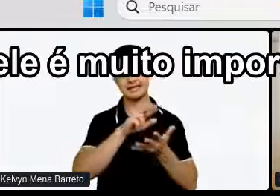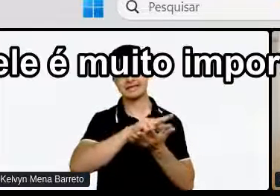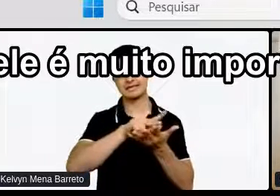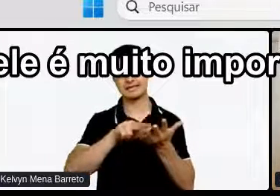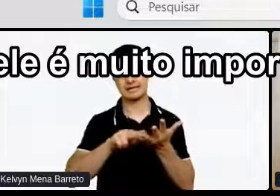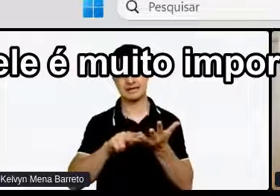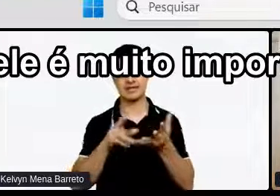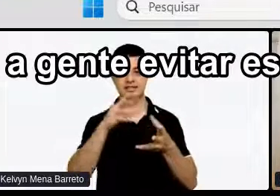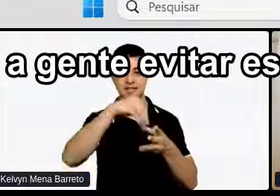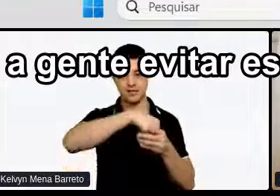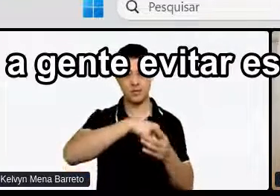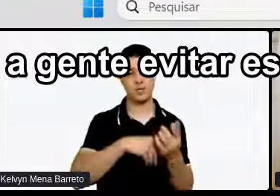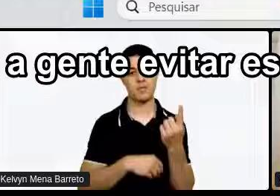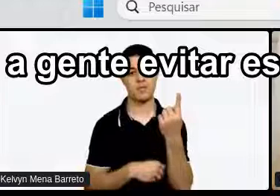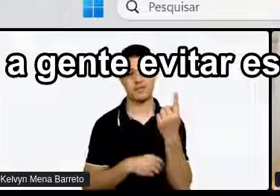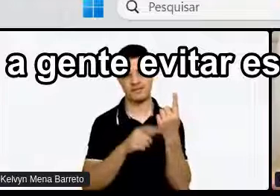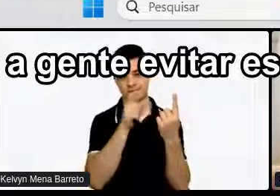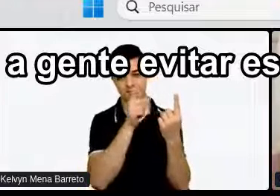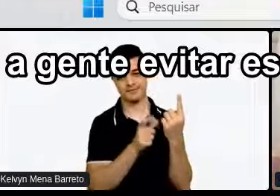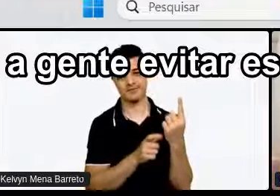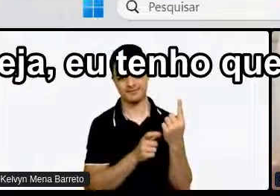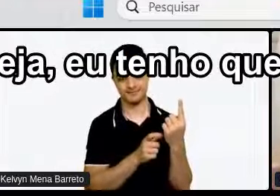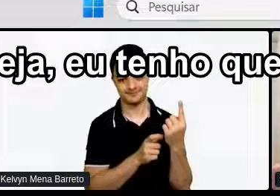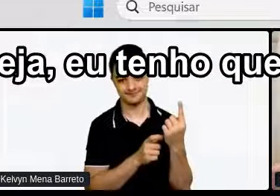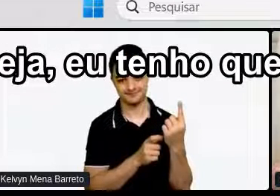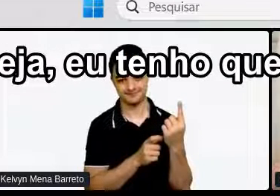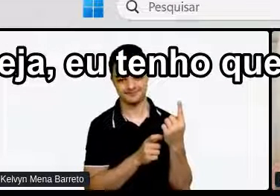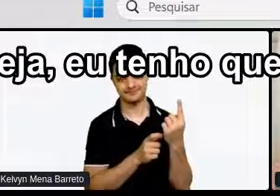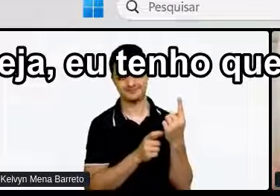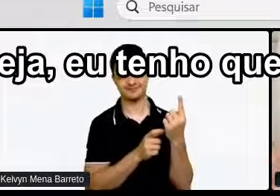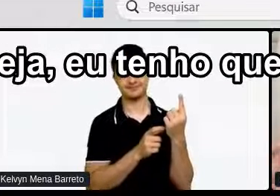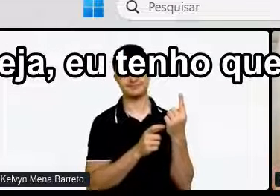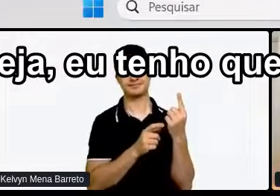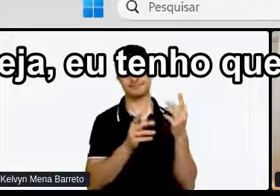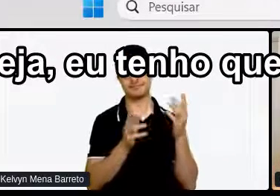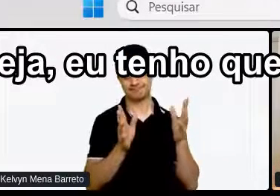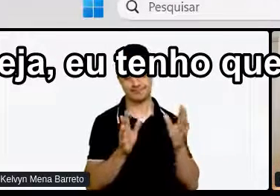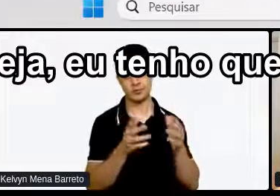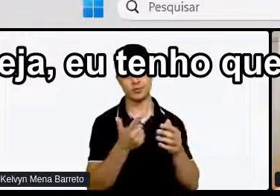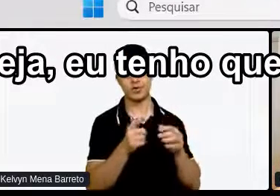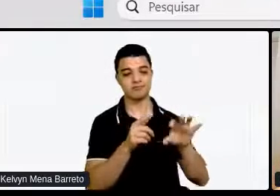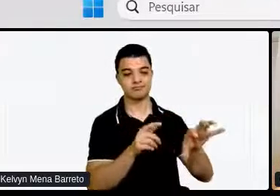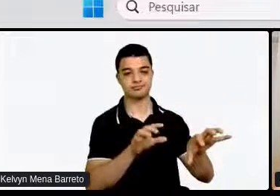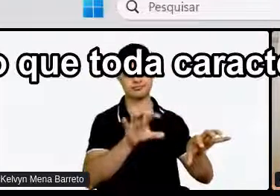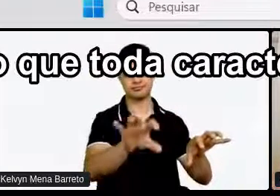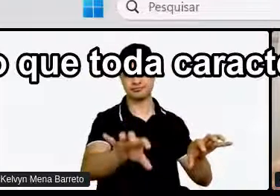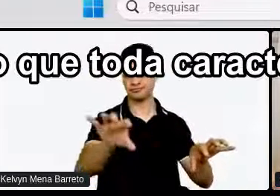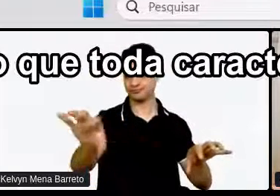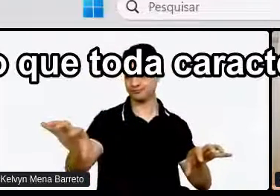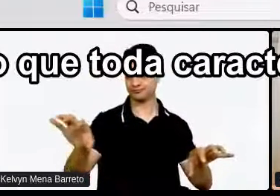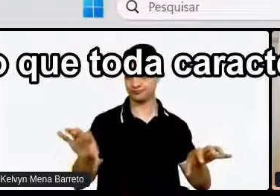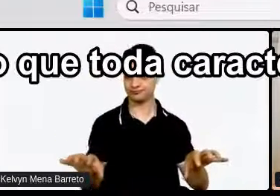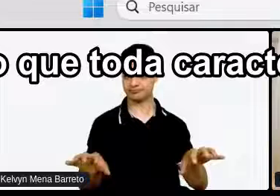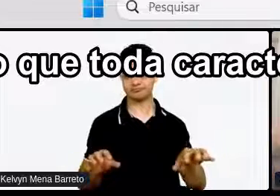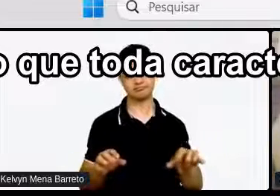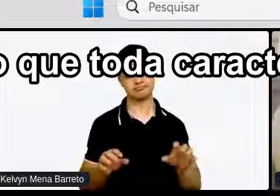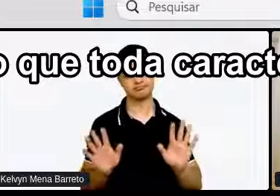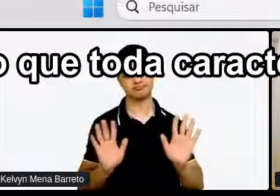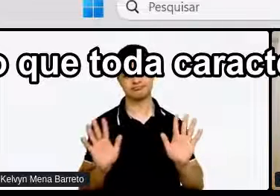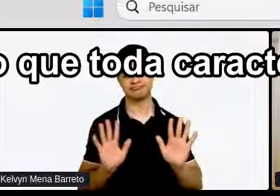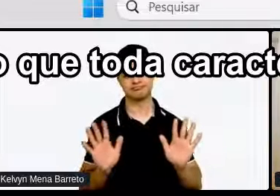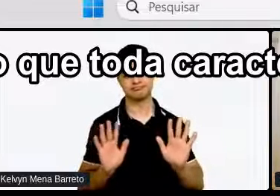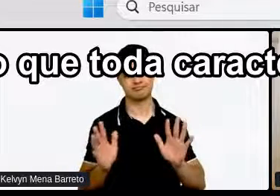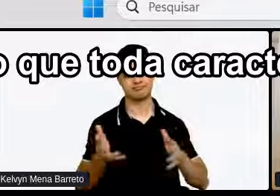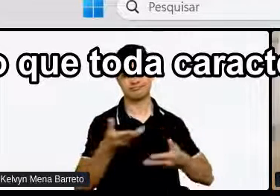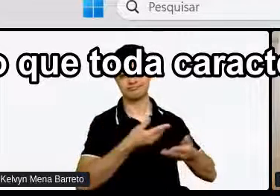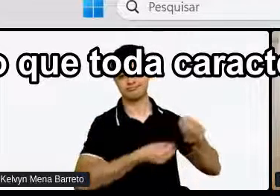muito importante Para quê? Para a gente evitar Essa ideia de caixinha Ou seja Eu tenho que tratar a diversidade Considerando Que toda